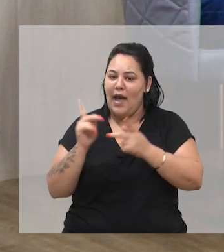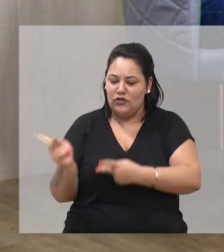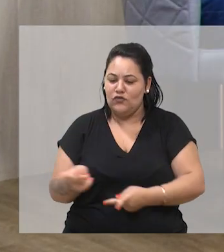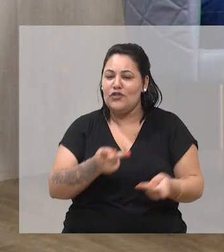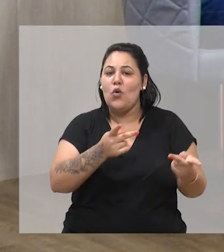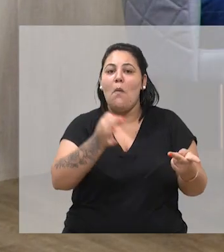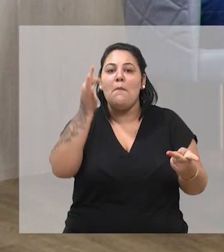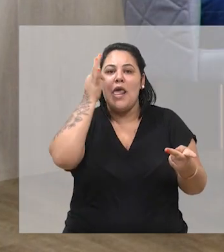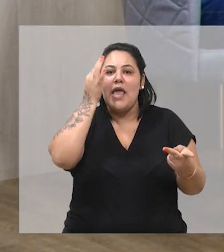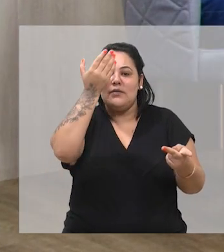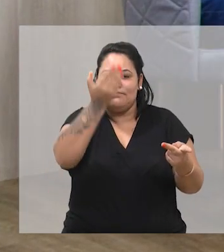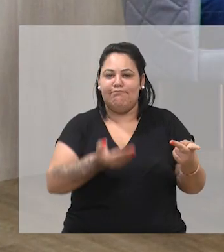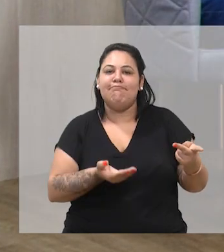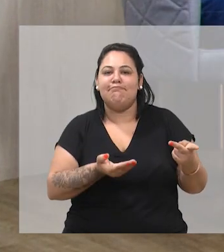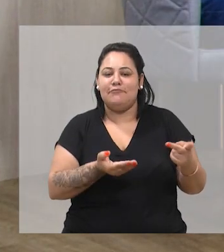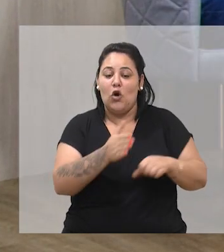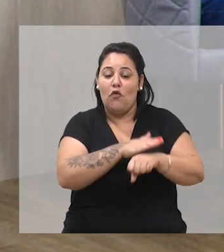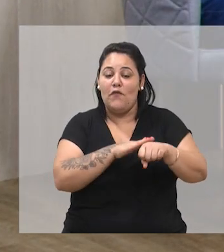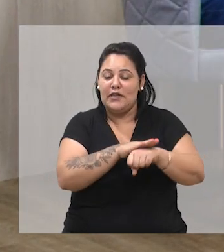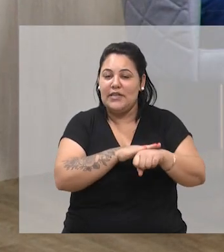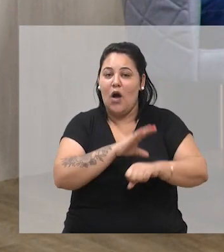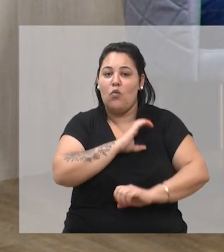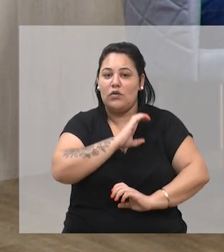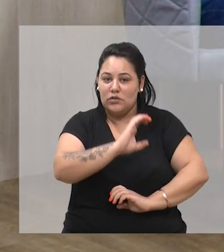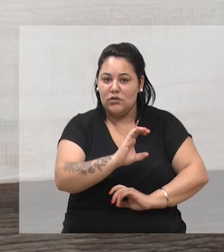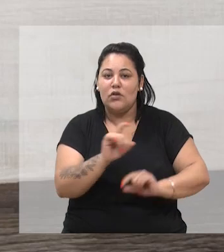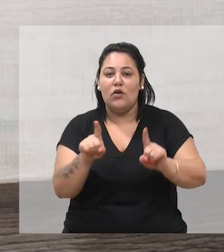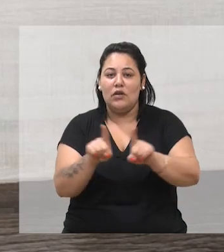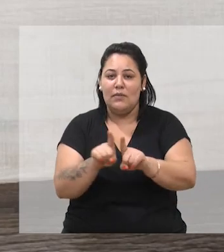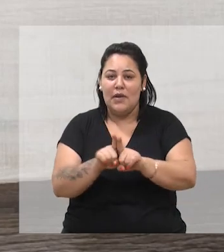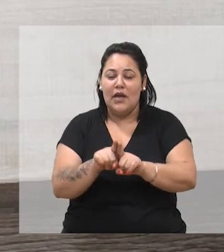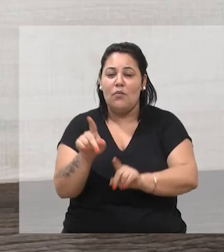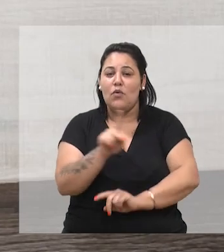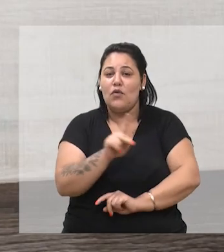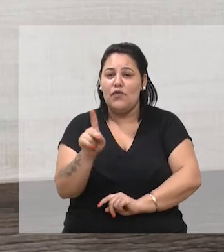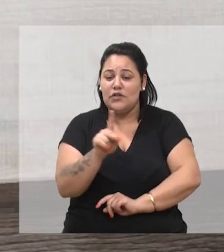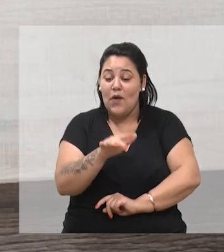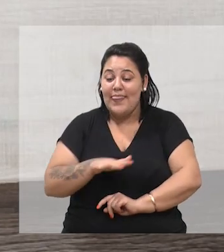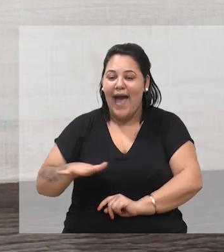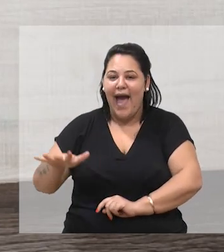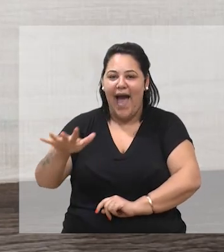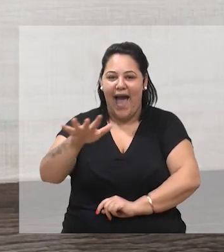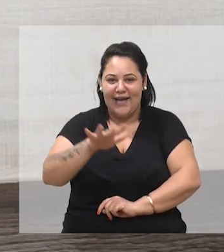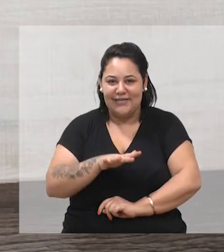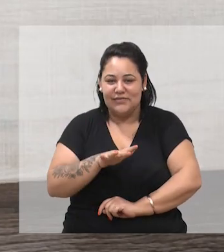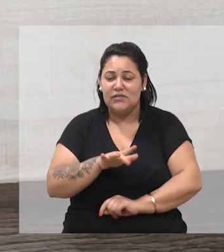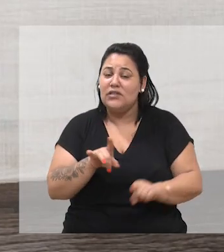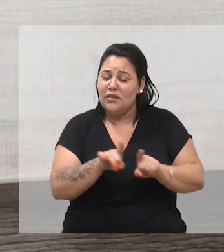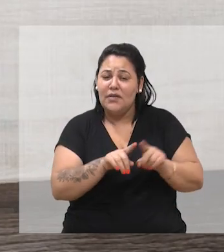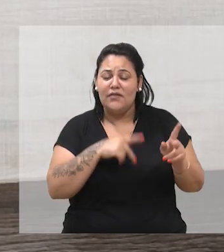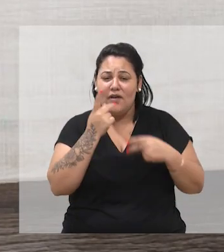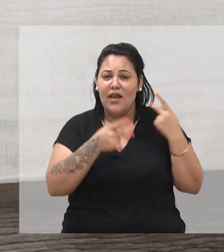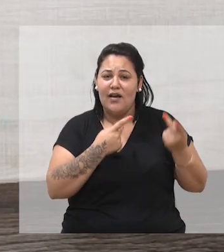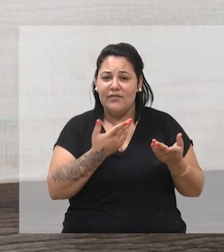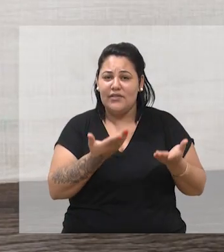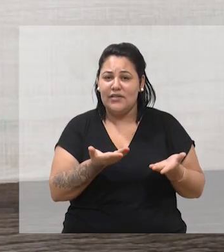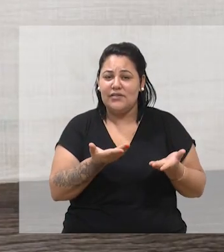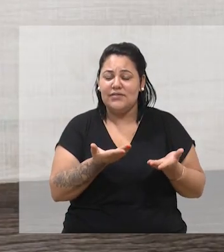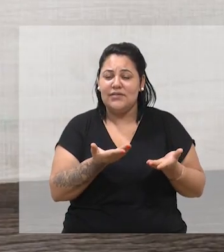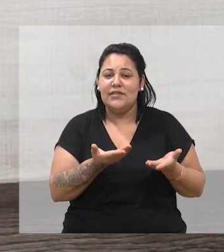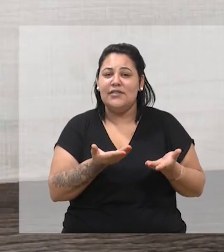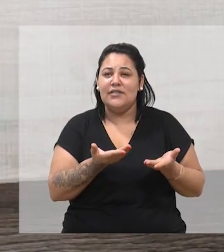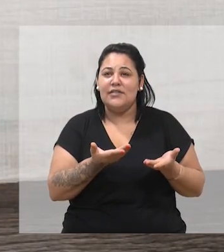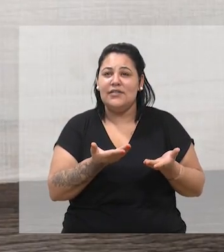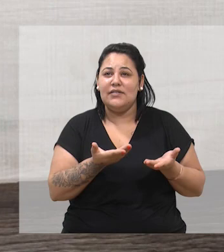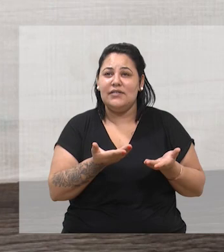nada assim, porque me lembrei de uma situação em relação à inteligência, porque esse tempo que a gente tem poderia ser muito bem